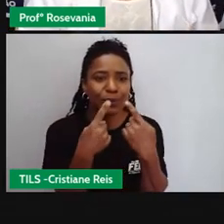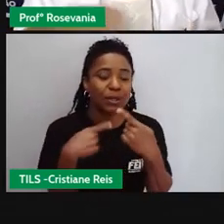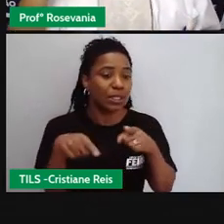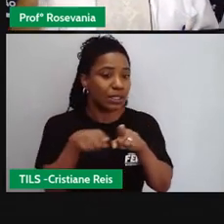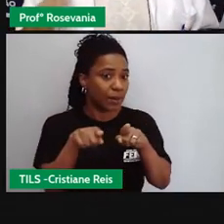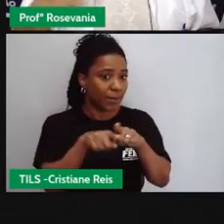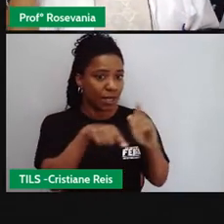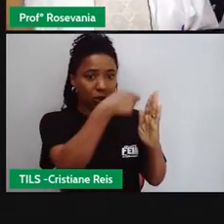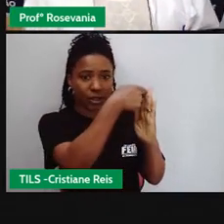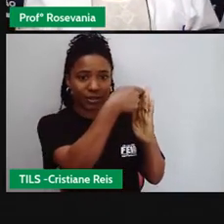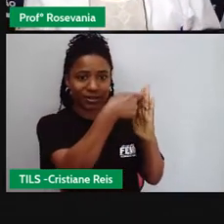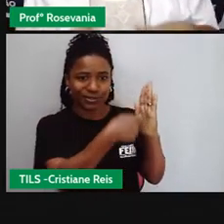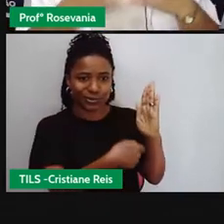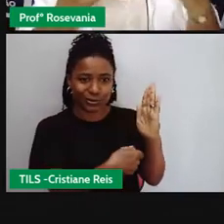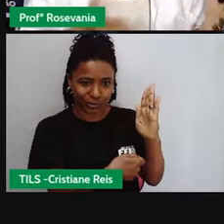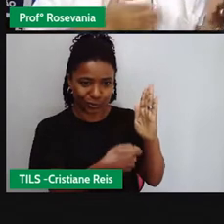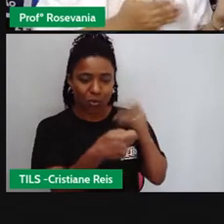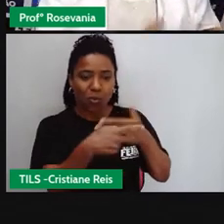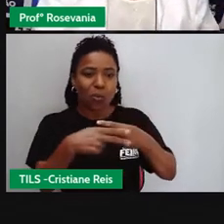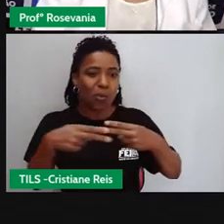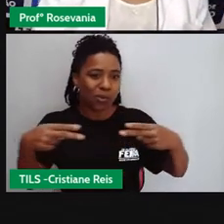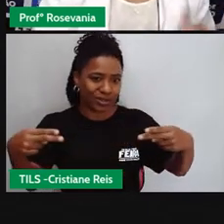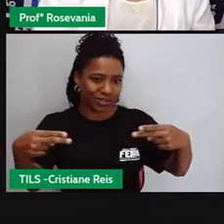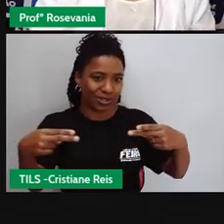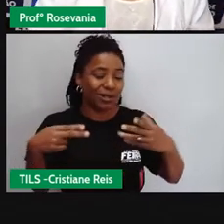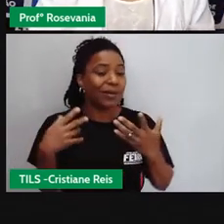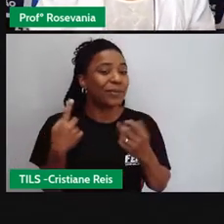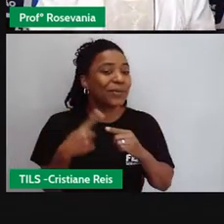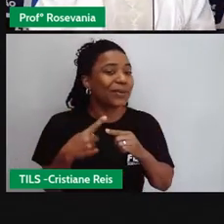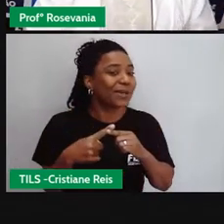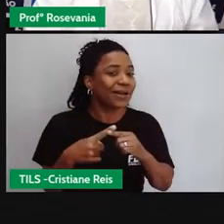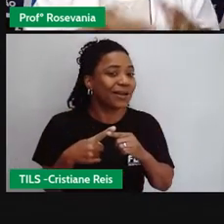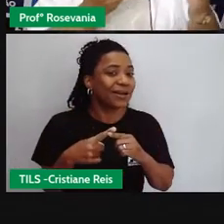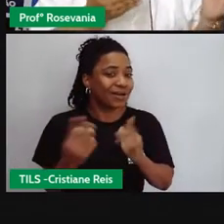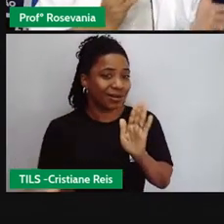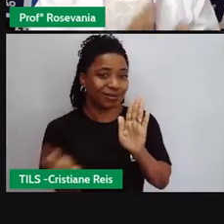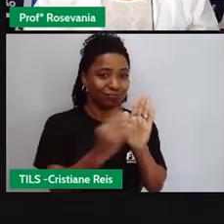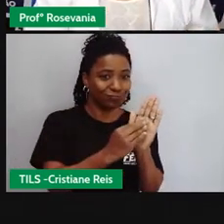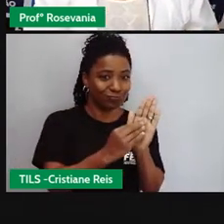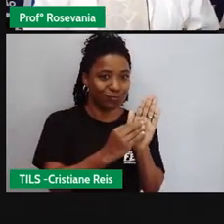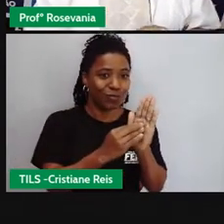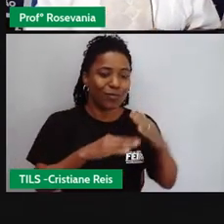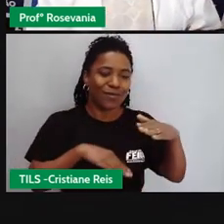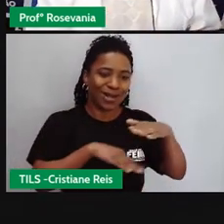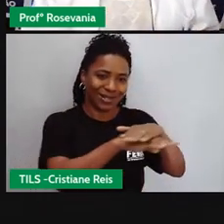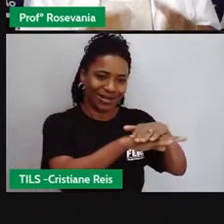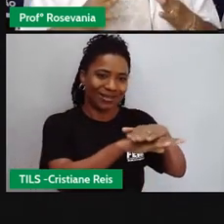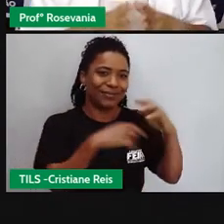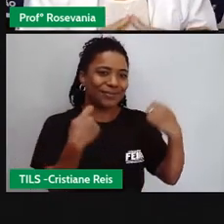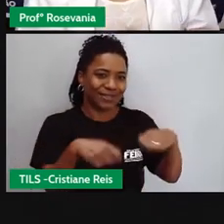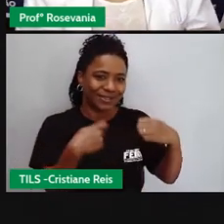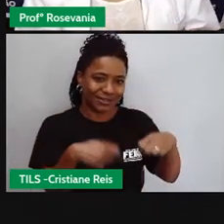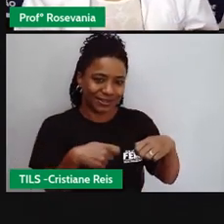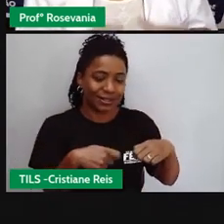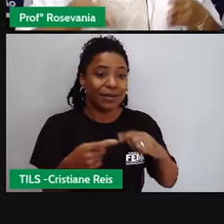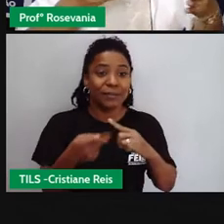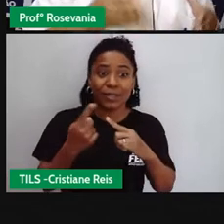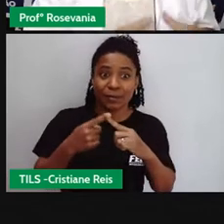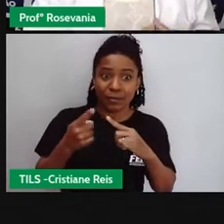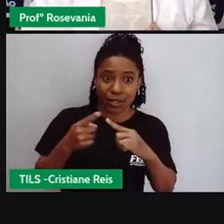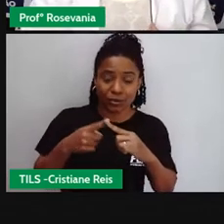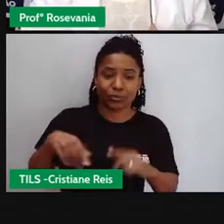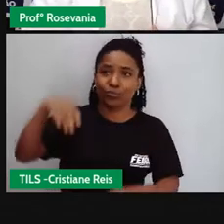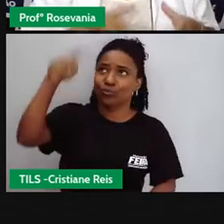coisas para que no futuro eles tivessem essa informação novamente. Aqui, logo de cara, nós começamos com a pintura rupestre,